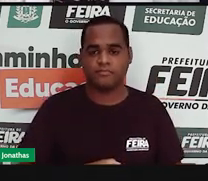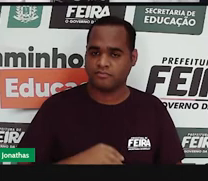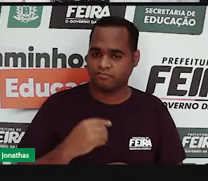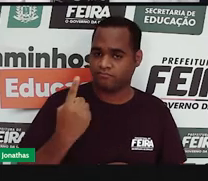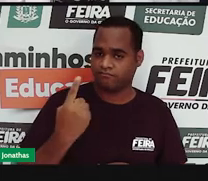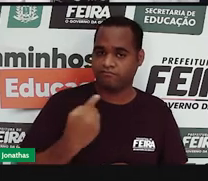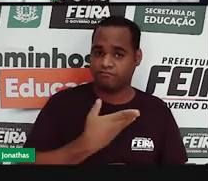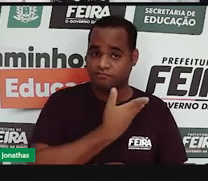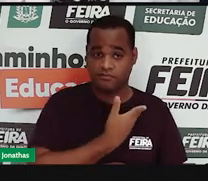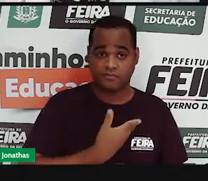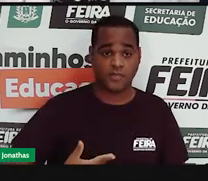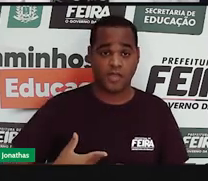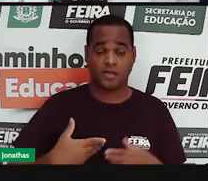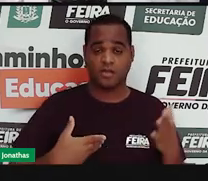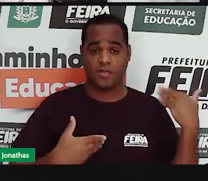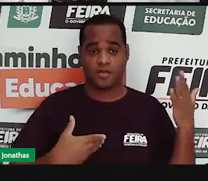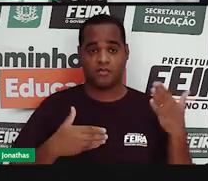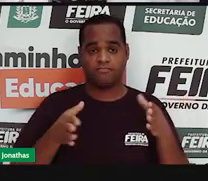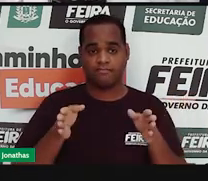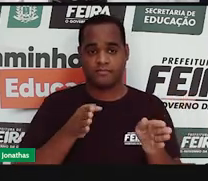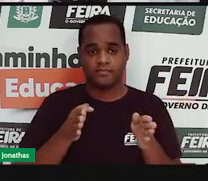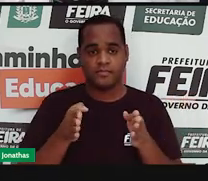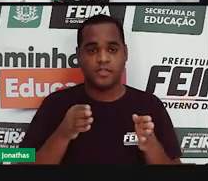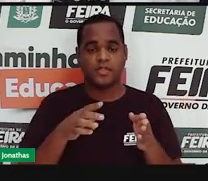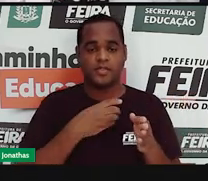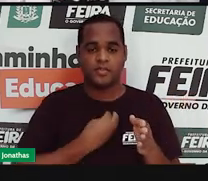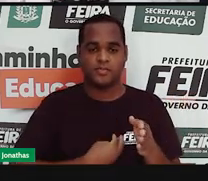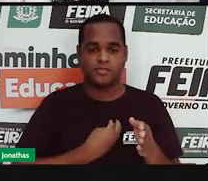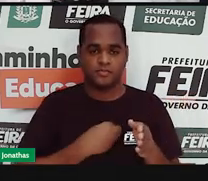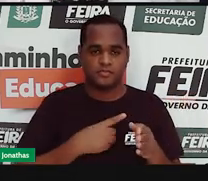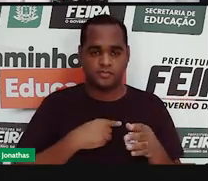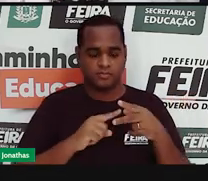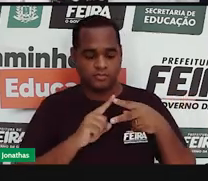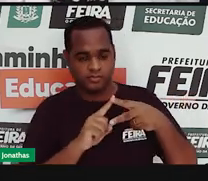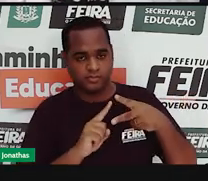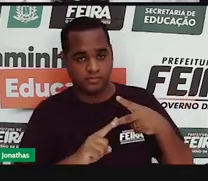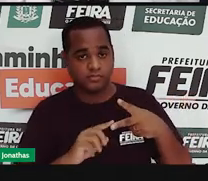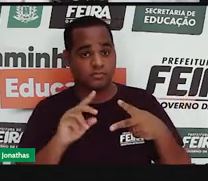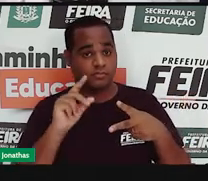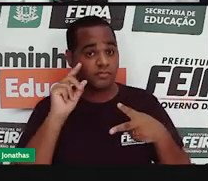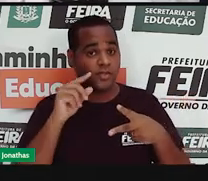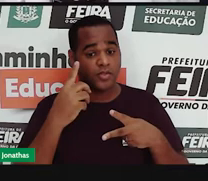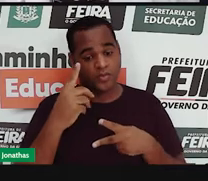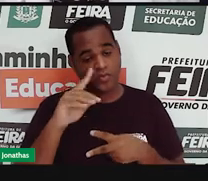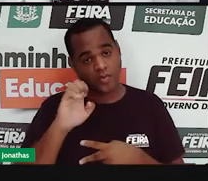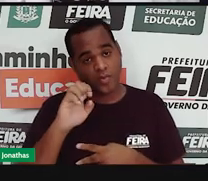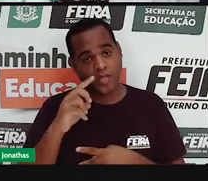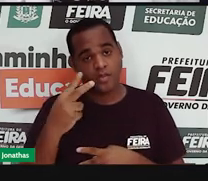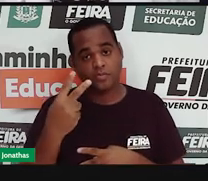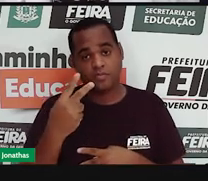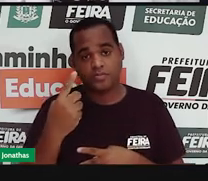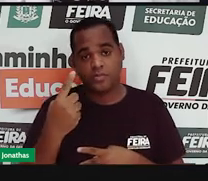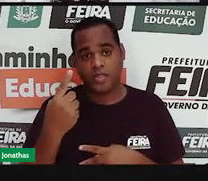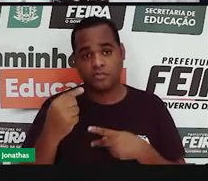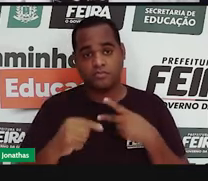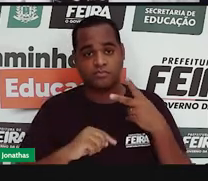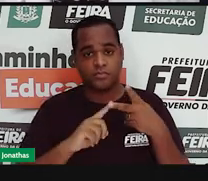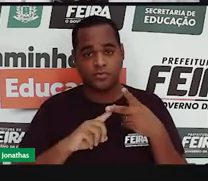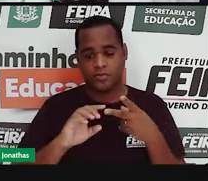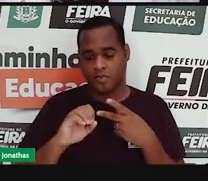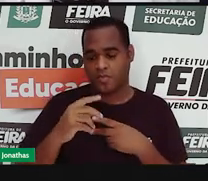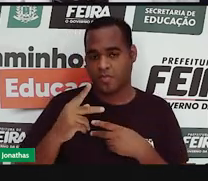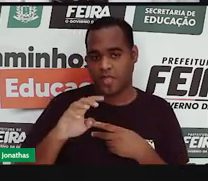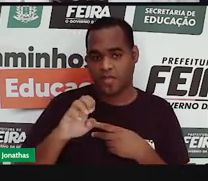desse período de império. Na realidade, só foram dois. Por ele, o Pedro I e o seu filho, o Pedro II.